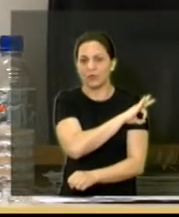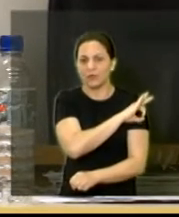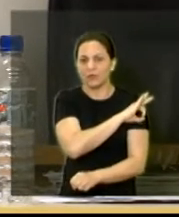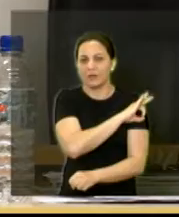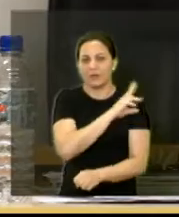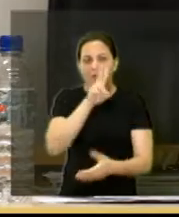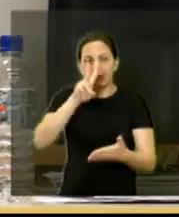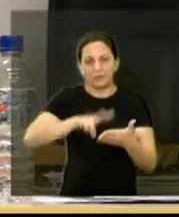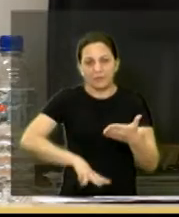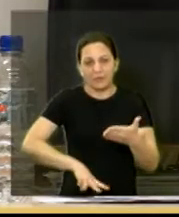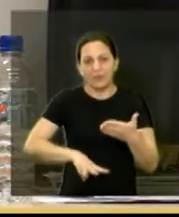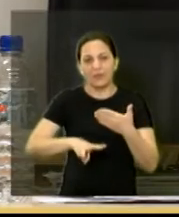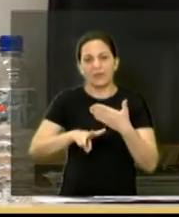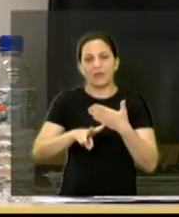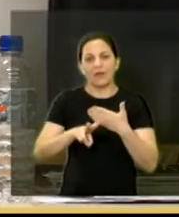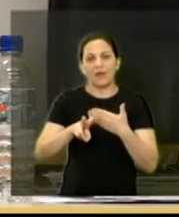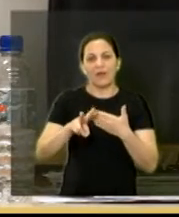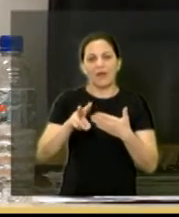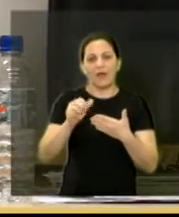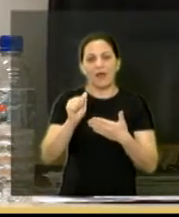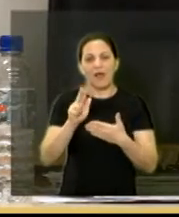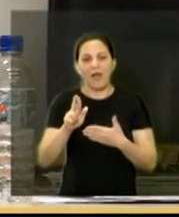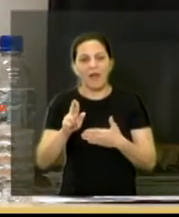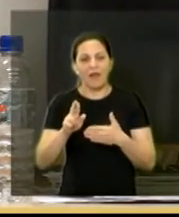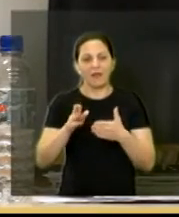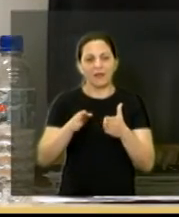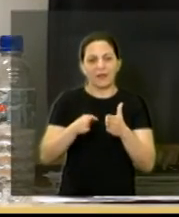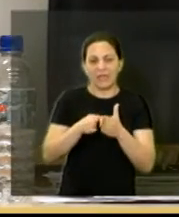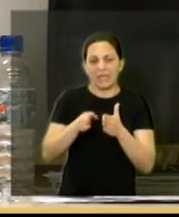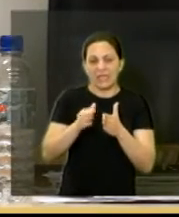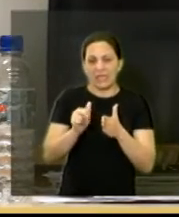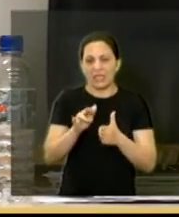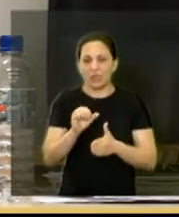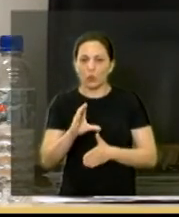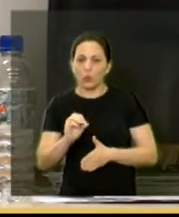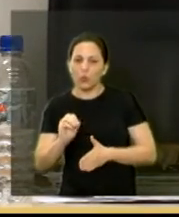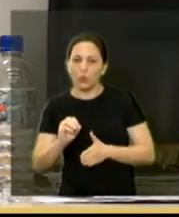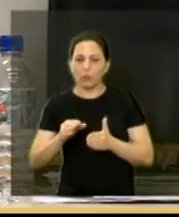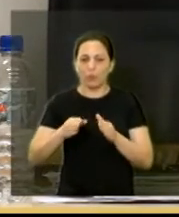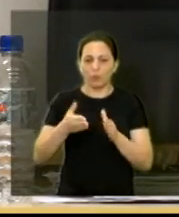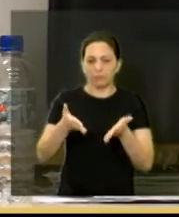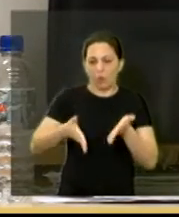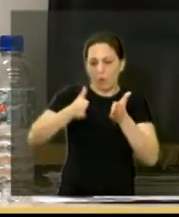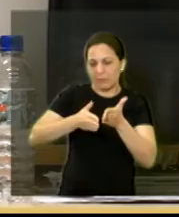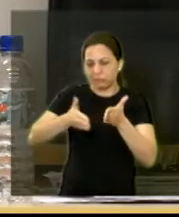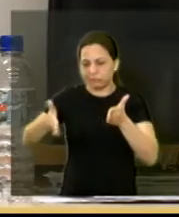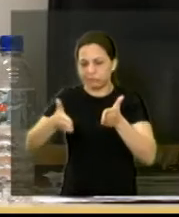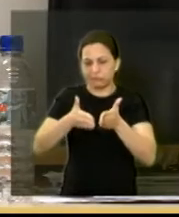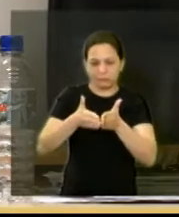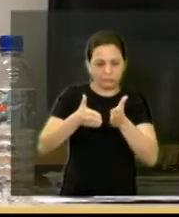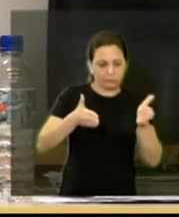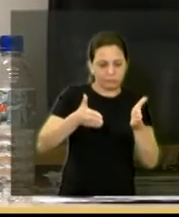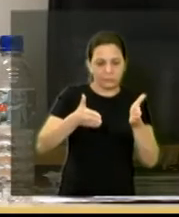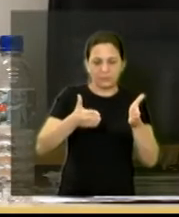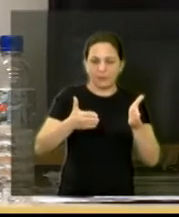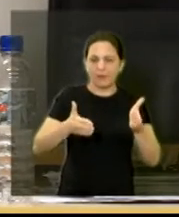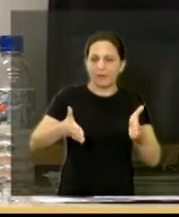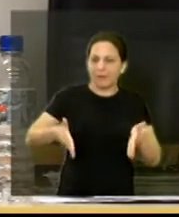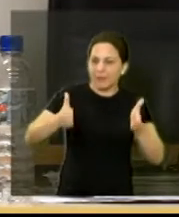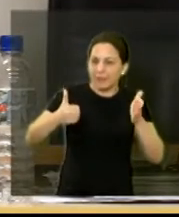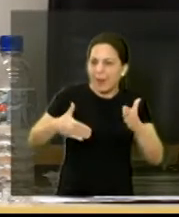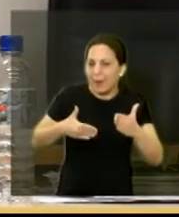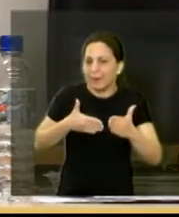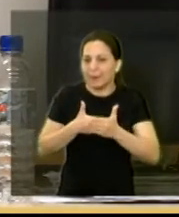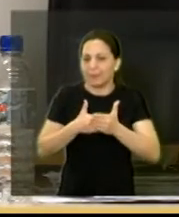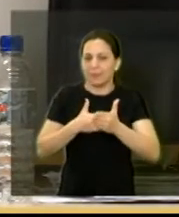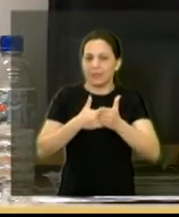parte de ventilação a parte de recuo ver uma porção de coisas que cabe ao profissional fazer que é isso que está caminhando para